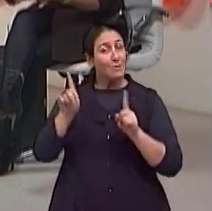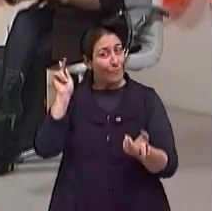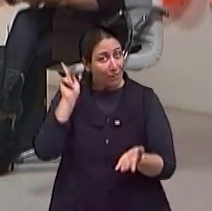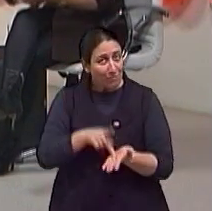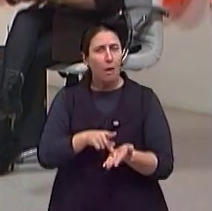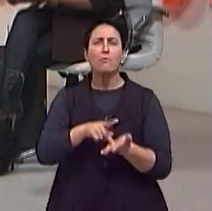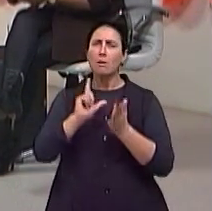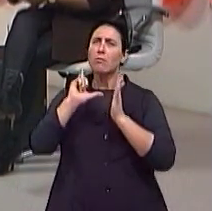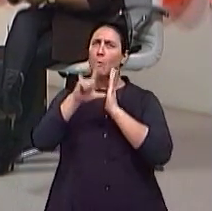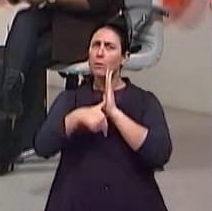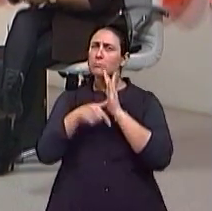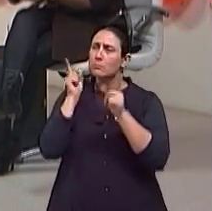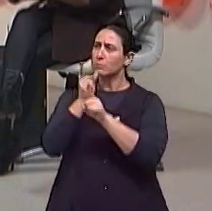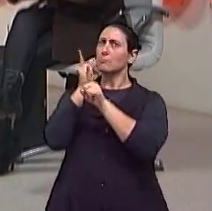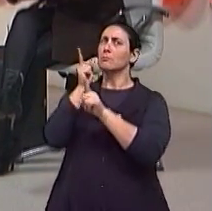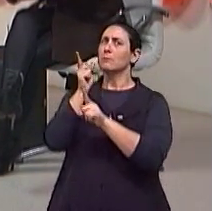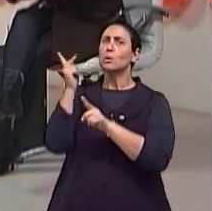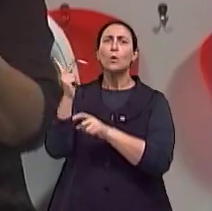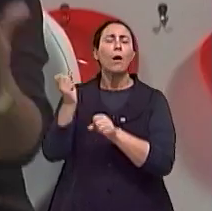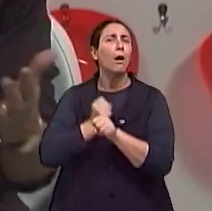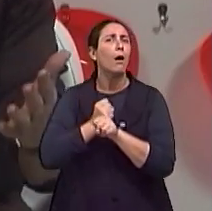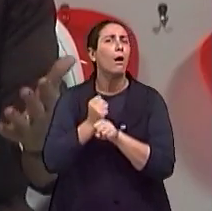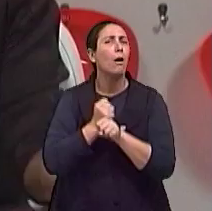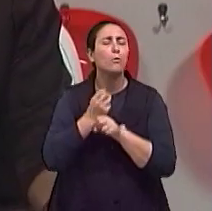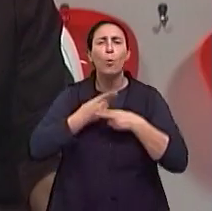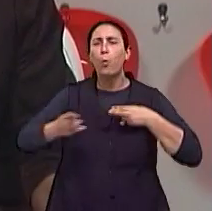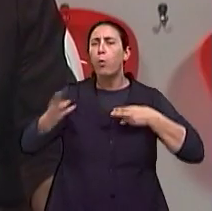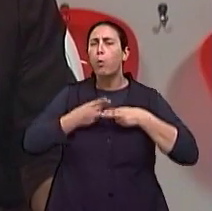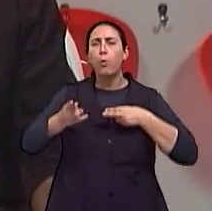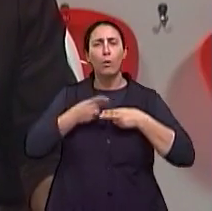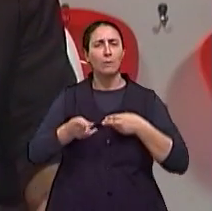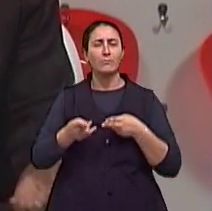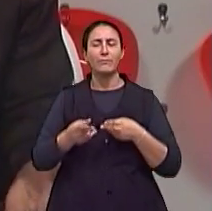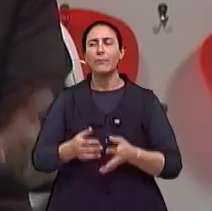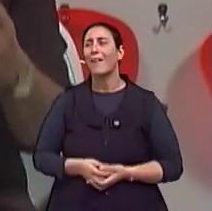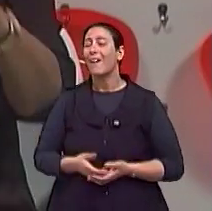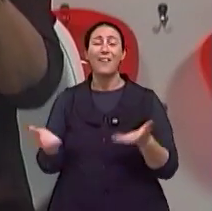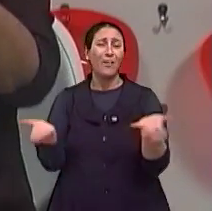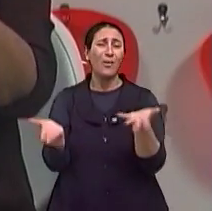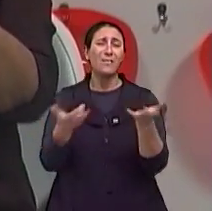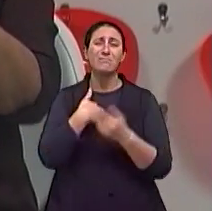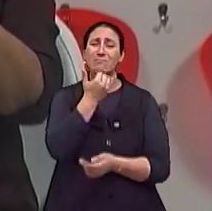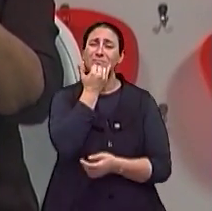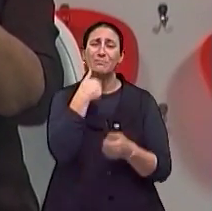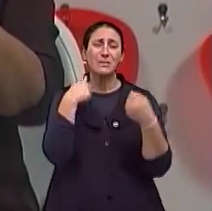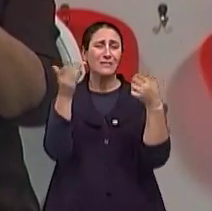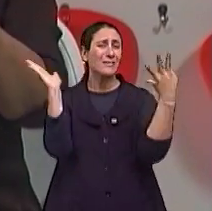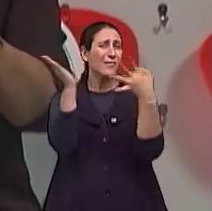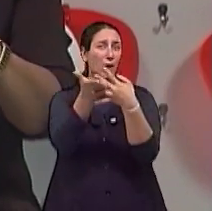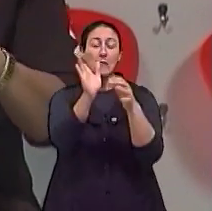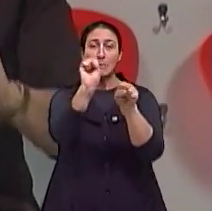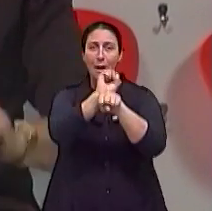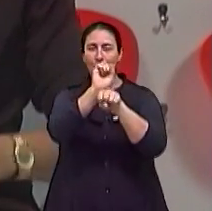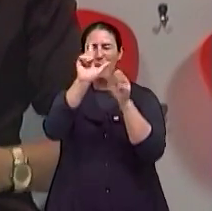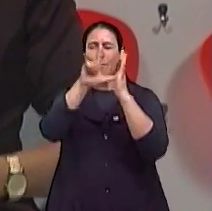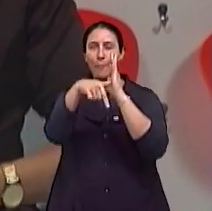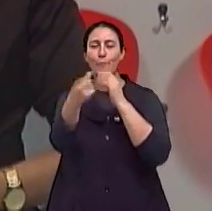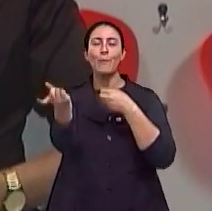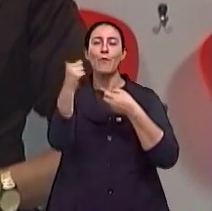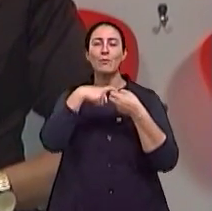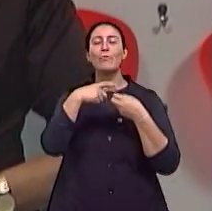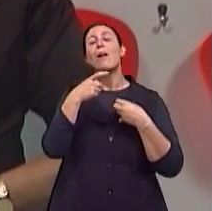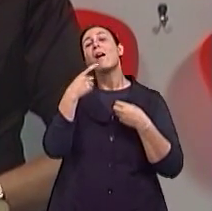Isso também se sabe que agora é que vem essa coragem, né? Bom, mas eu tenho que ter coragem de pedir um intervalo, é, mas nós vamos continuar conversando. É,